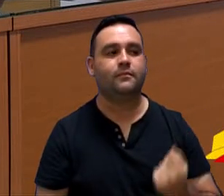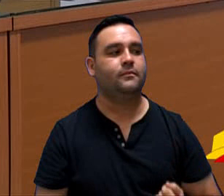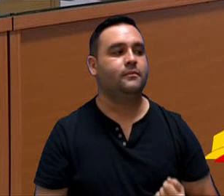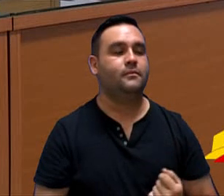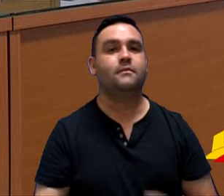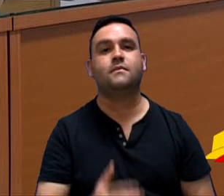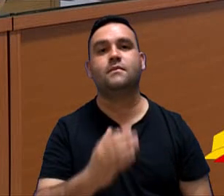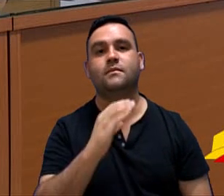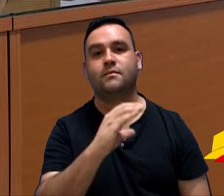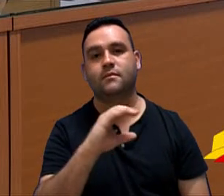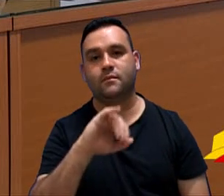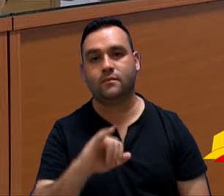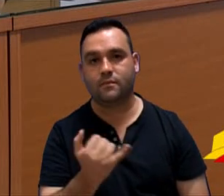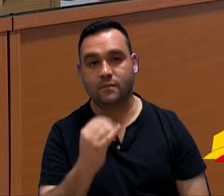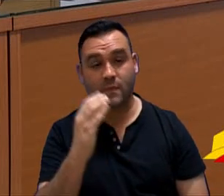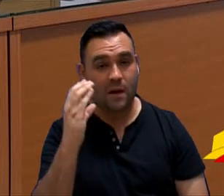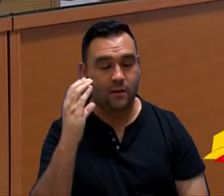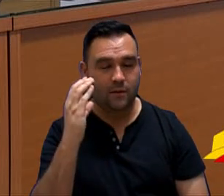Cícero João,